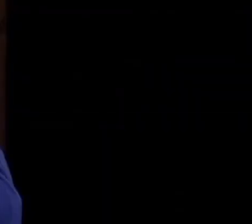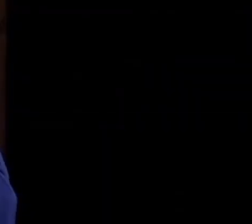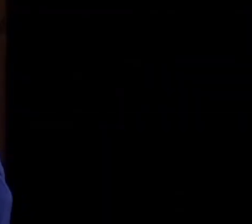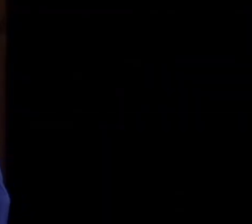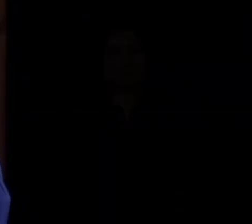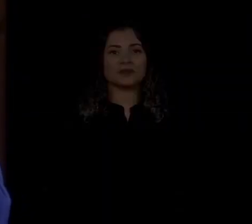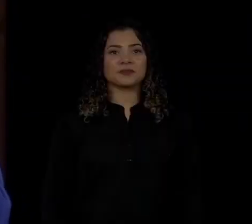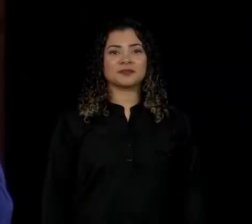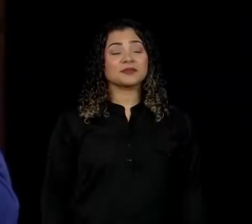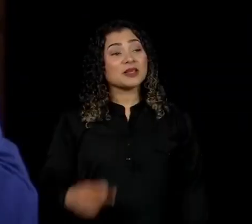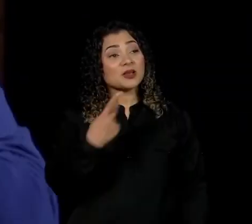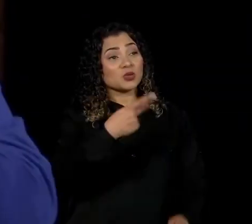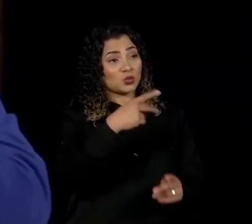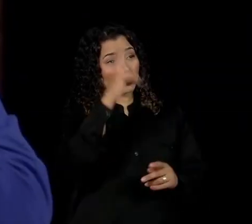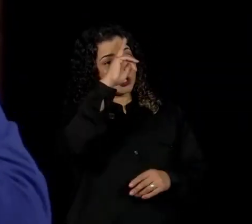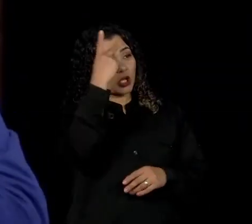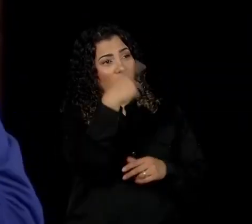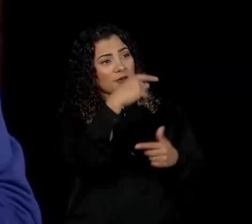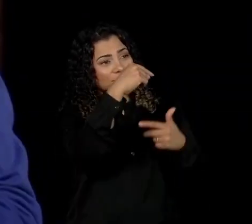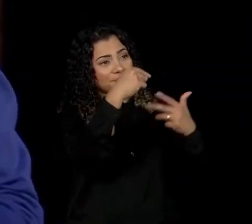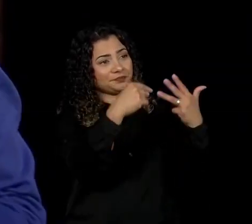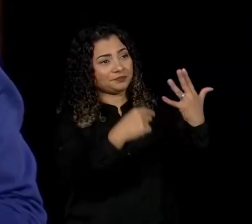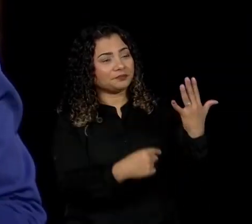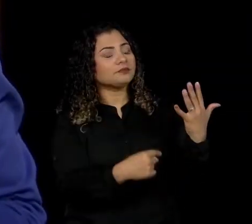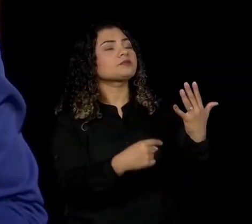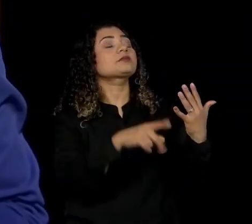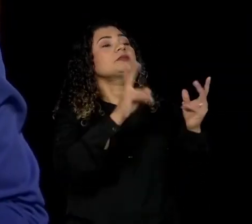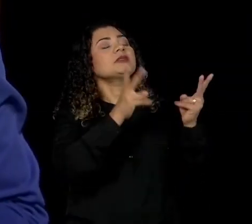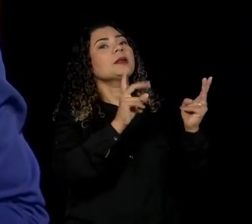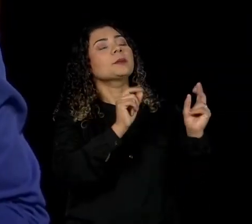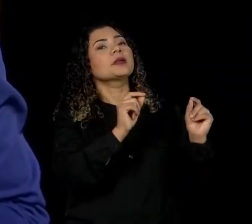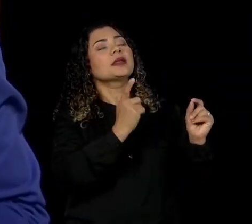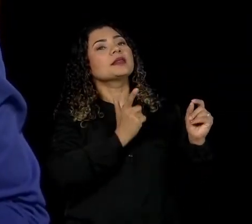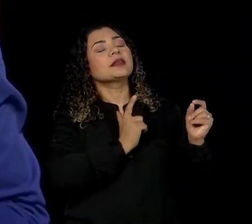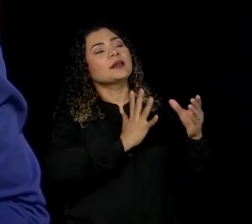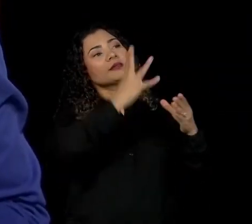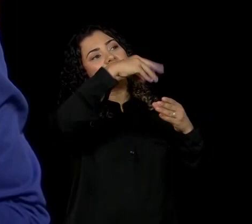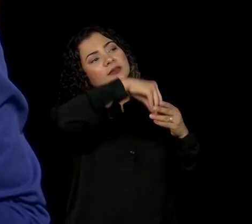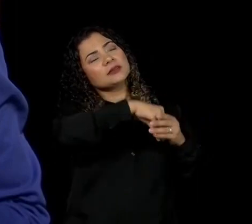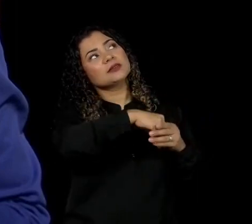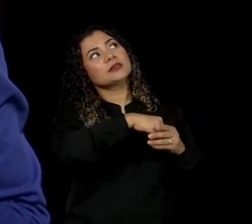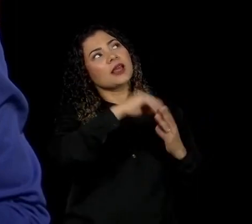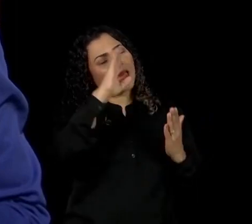As suas histórias têm bastante crenças, como você falou.